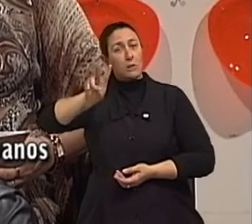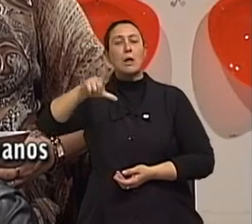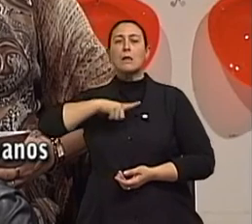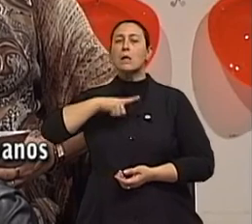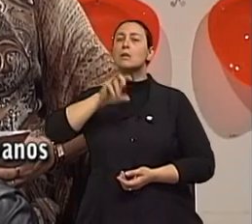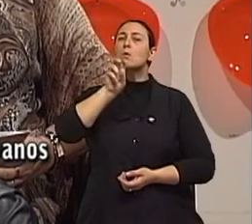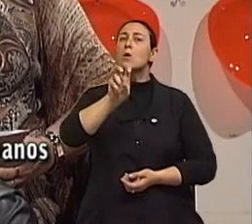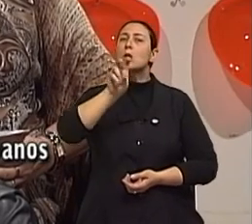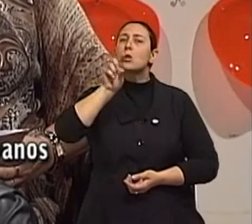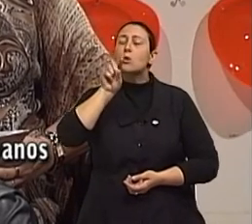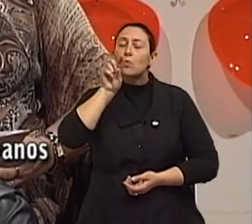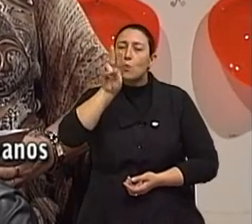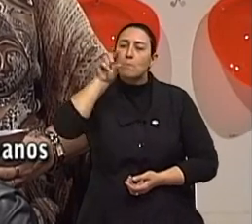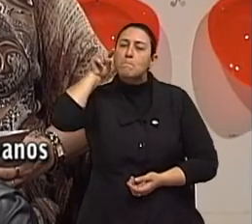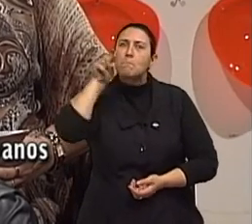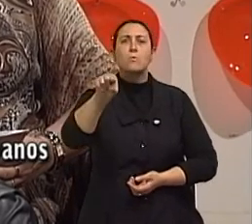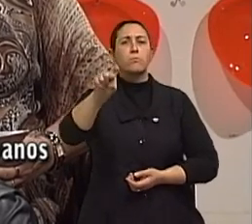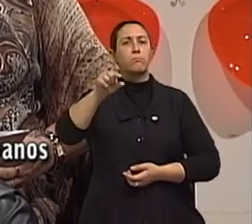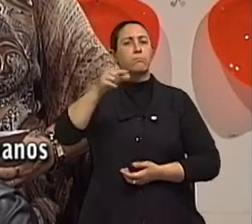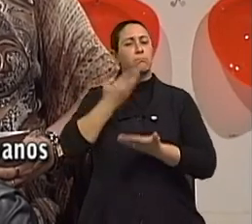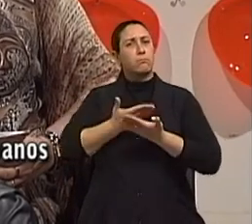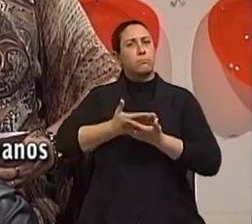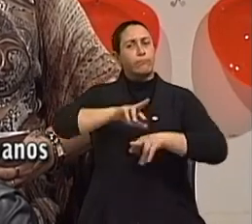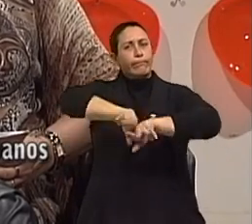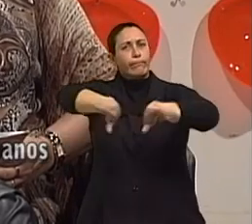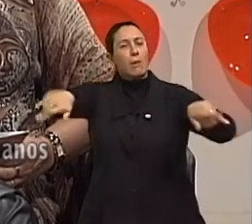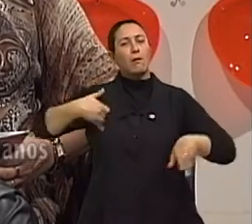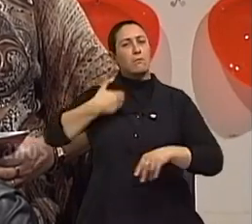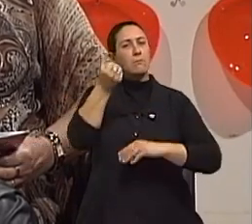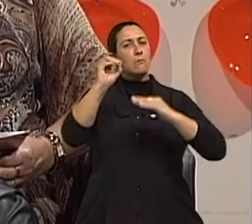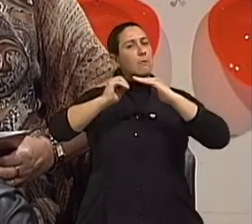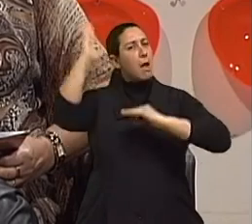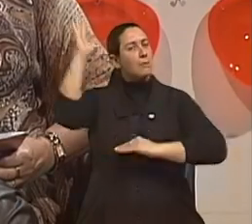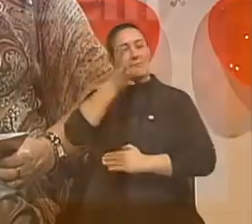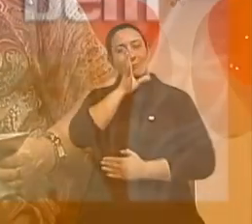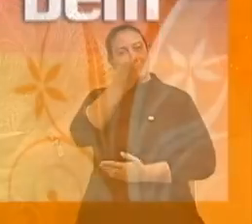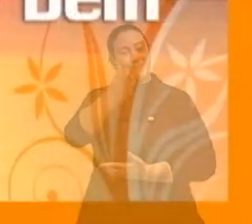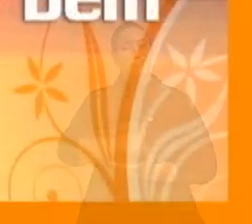estudantes que têm mais de 60 anos. Roda a VT aí para o pessoal!